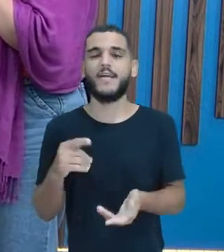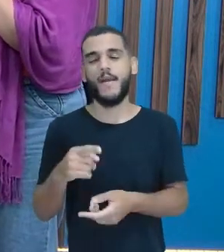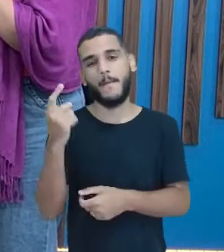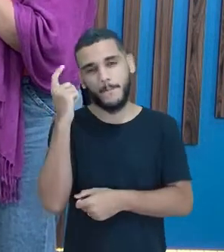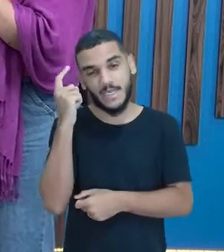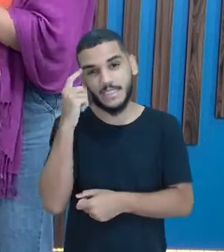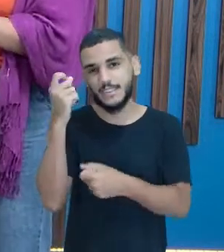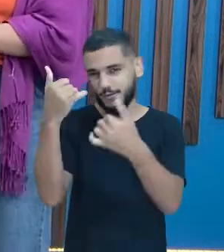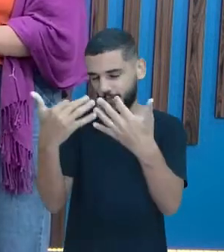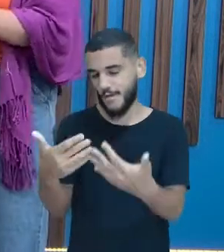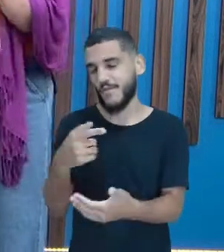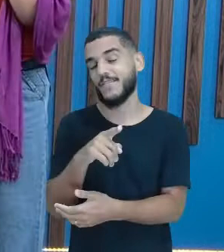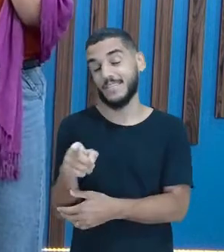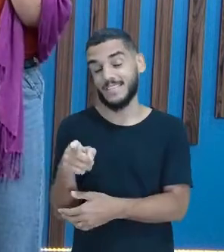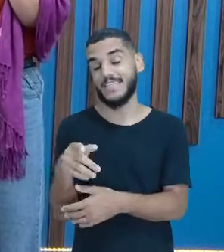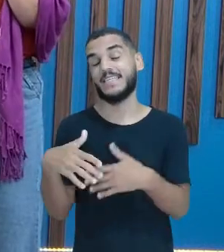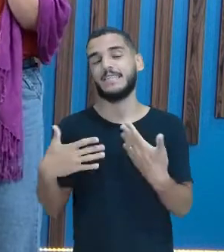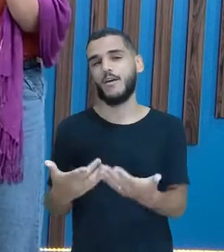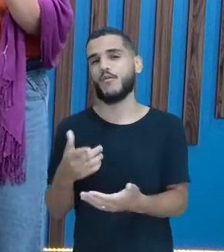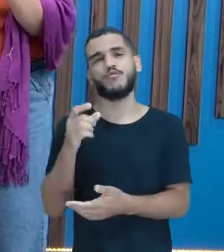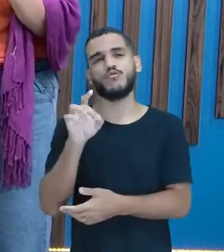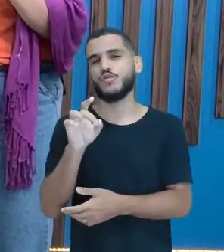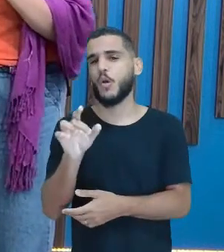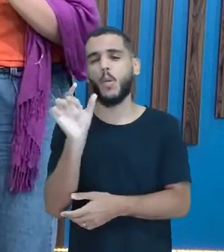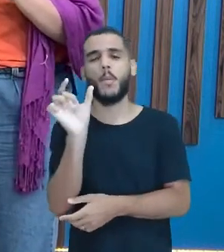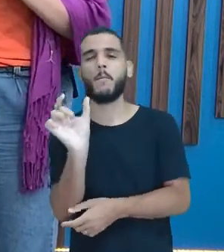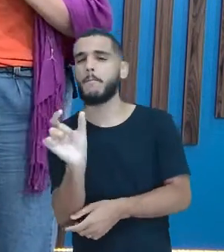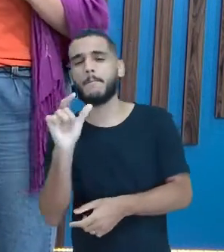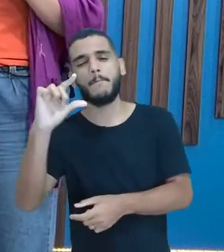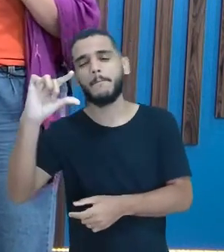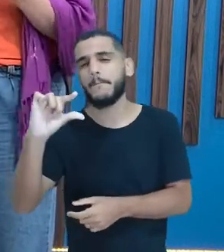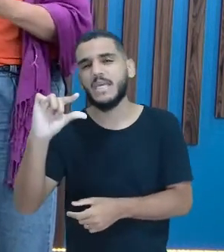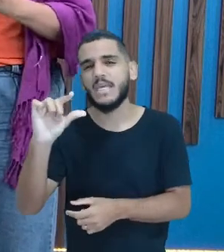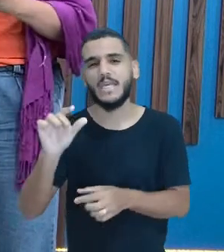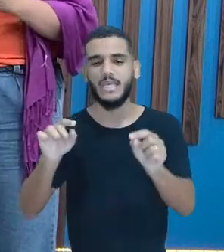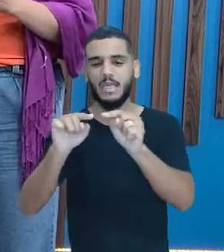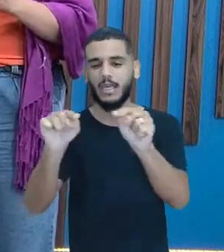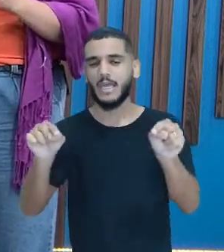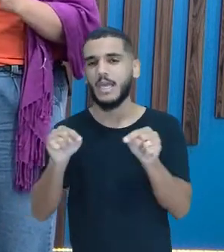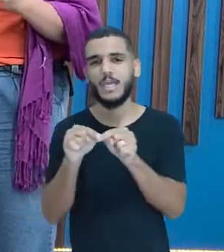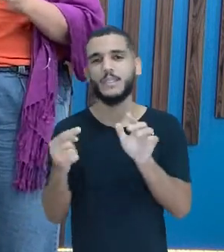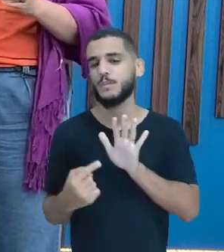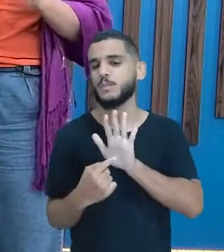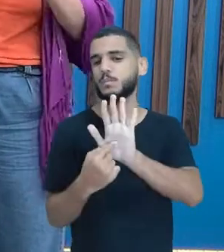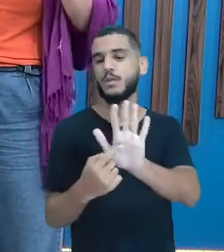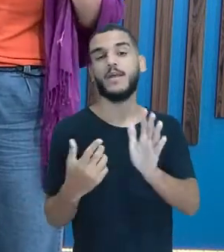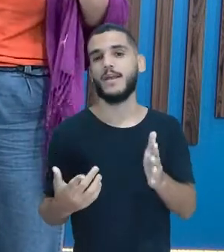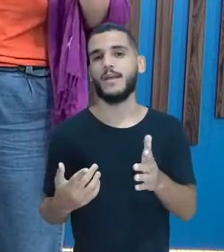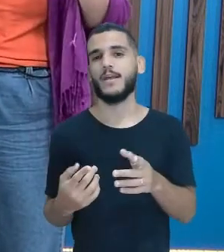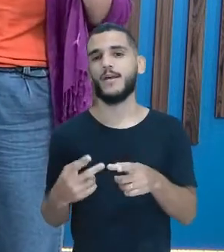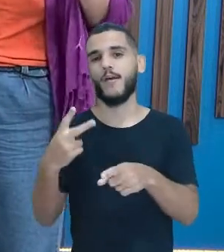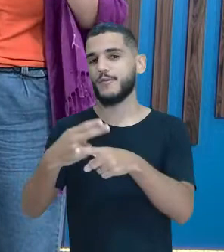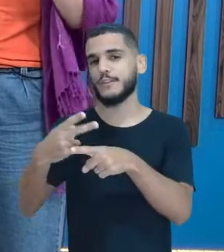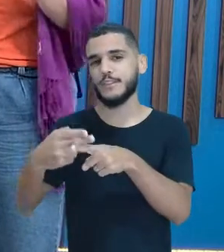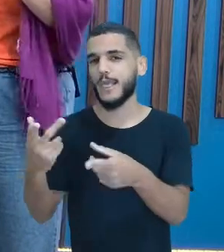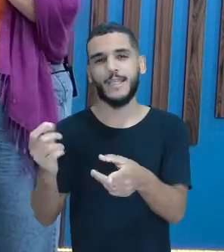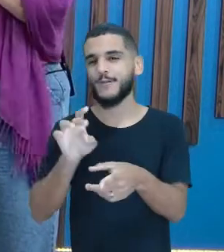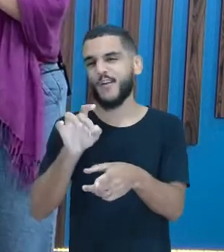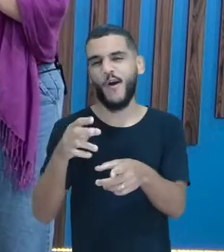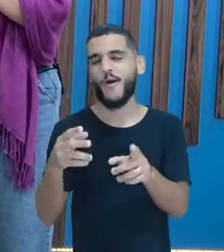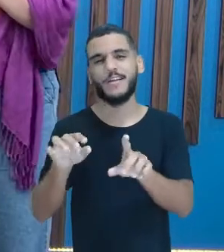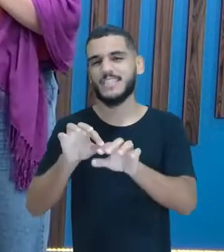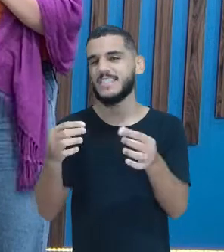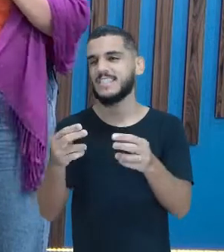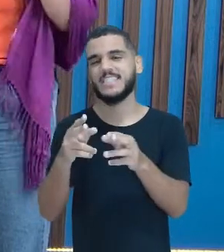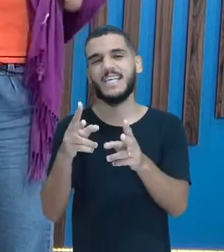explicou pra gente. Pode ser só uma pequena cena. Vocês organizam. Pegam uma peça só e fazem grupos e